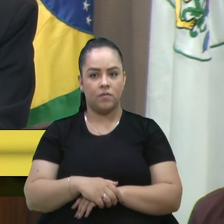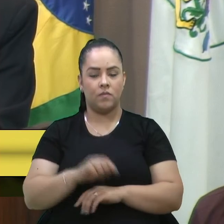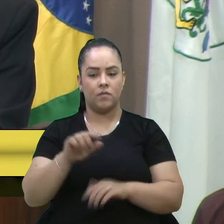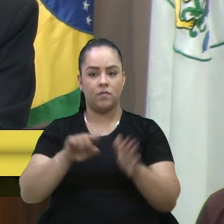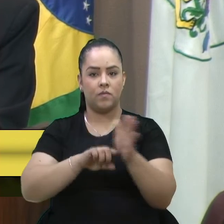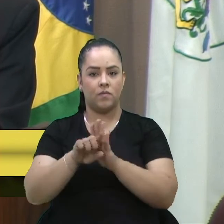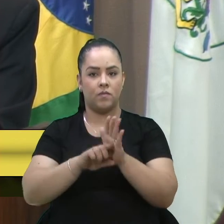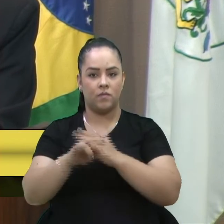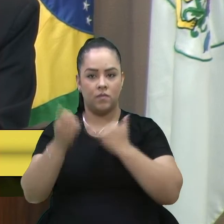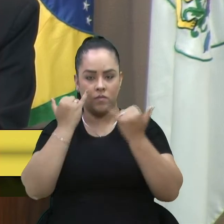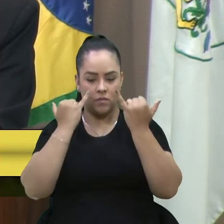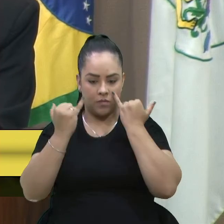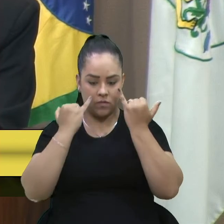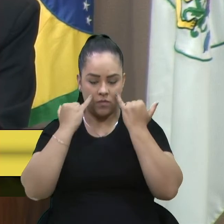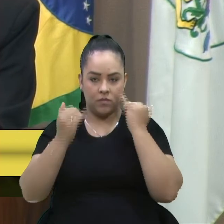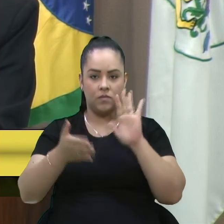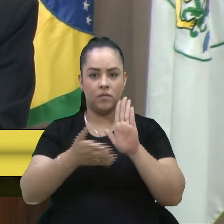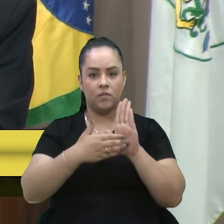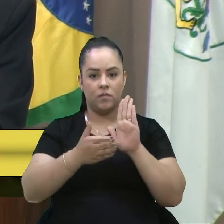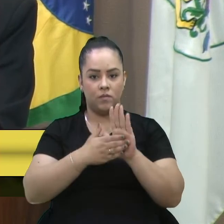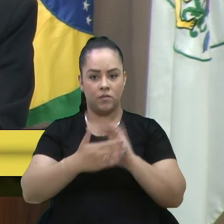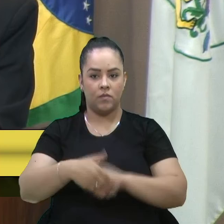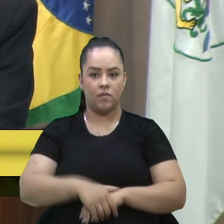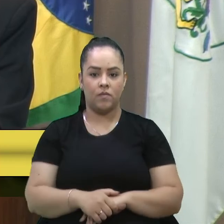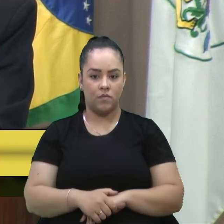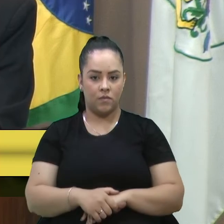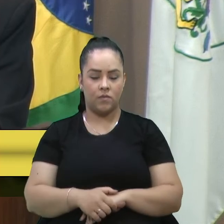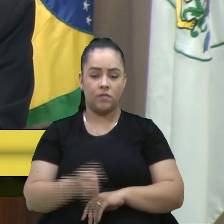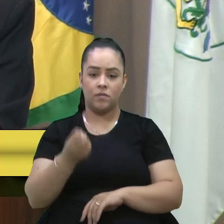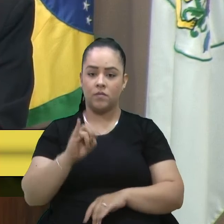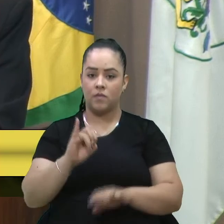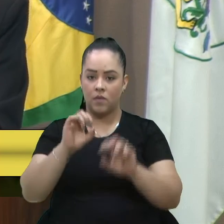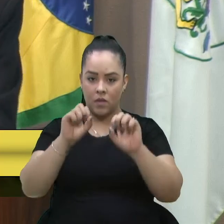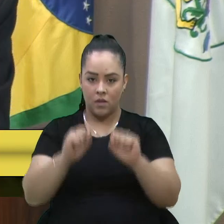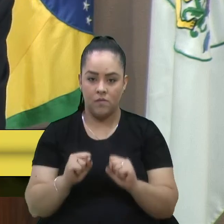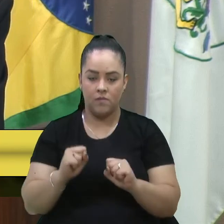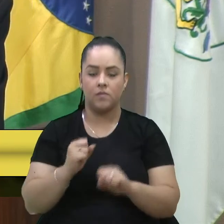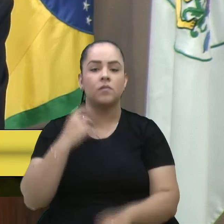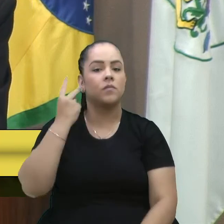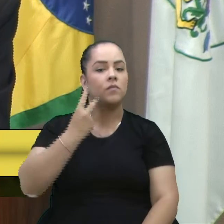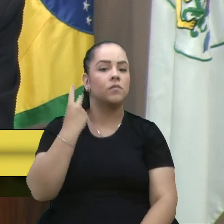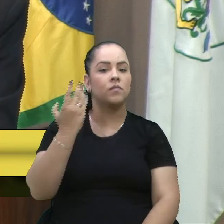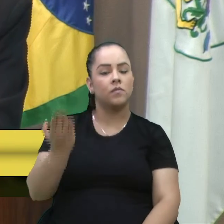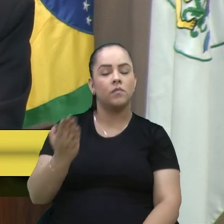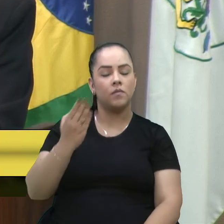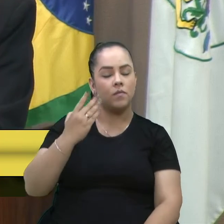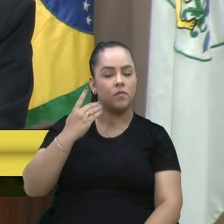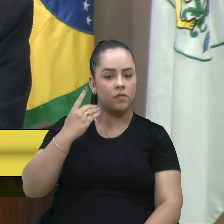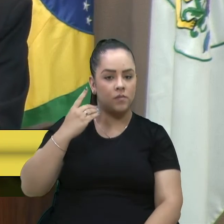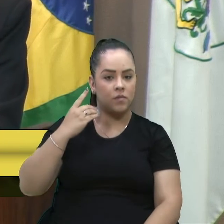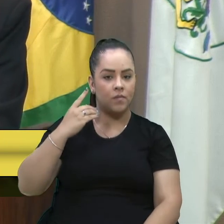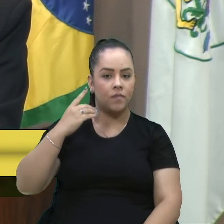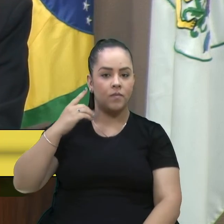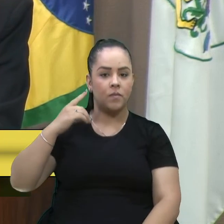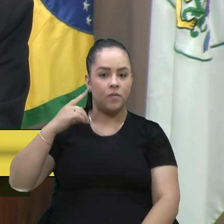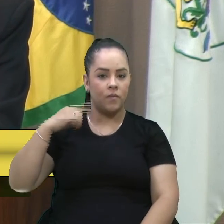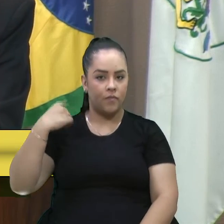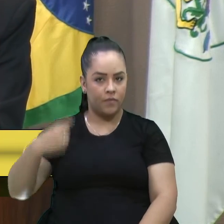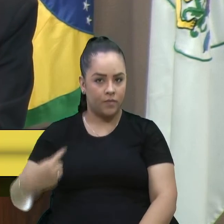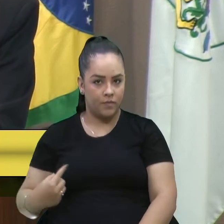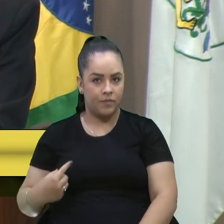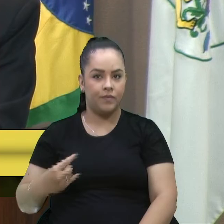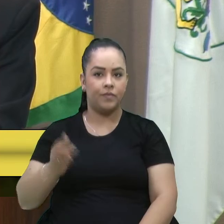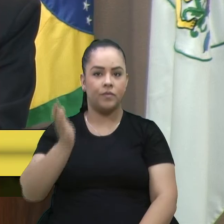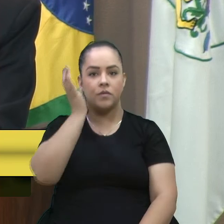sobre essa proposta. Se possível, vereadora Denise, vereador Felipe e